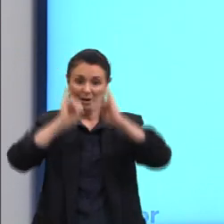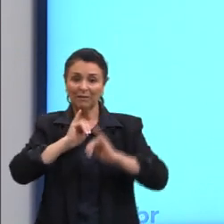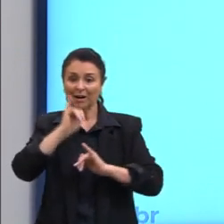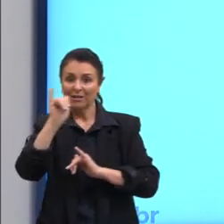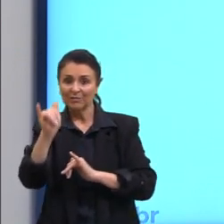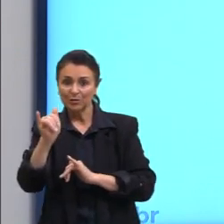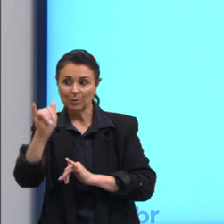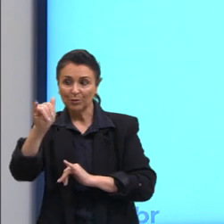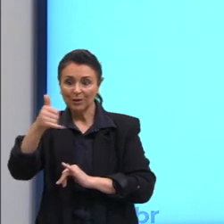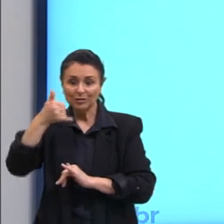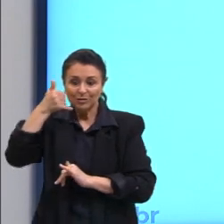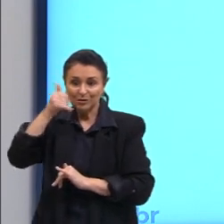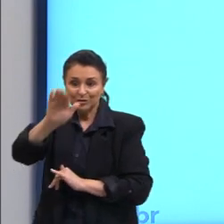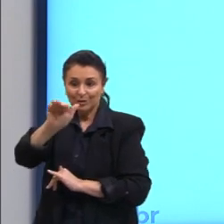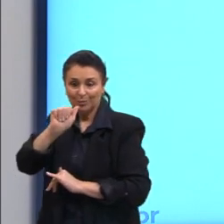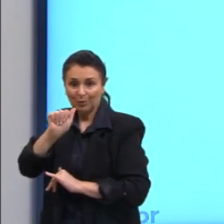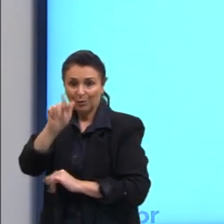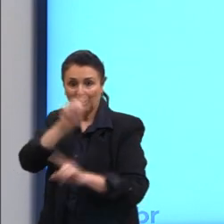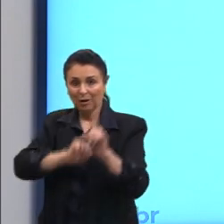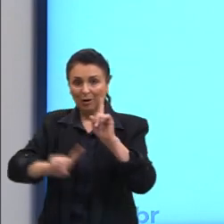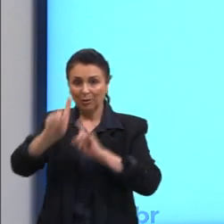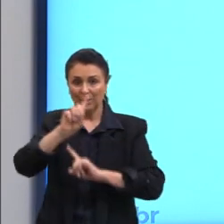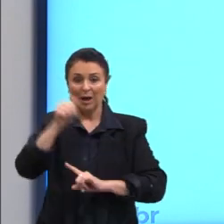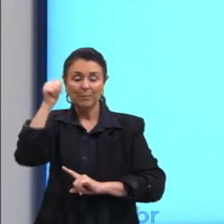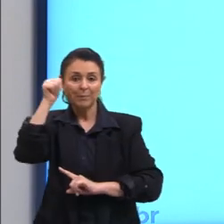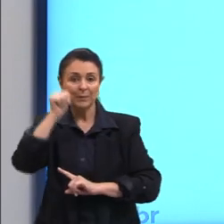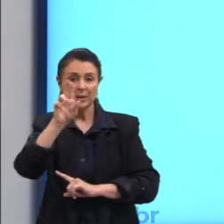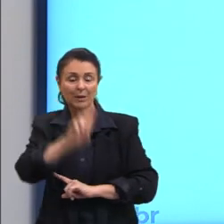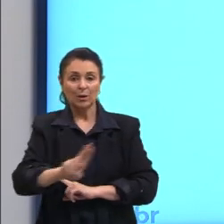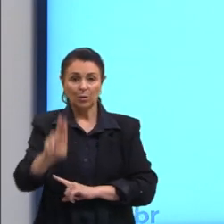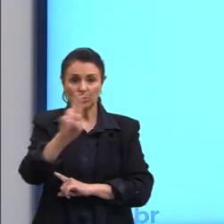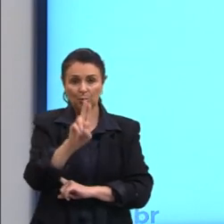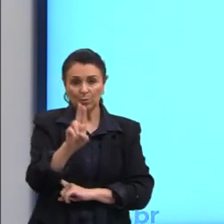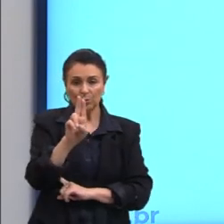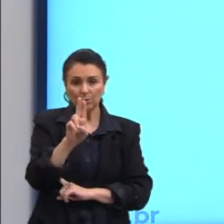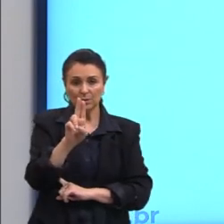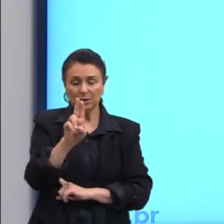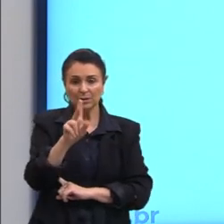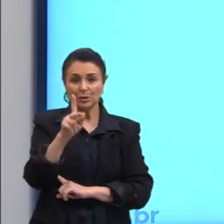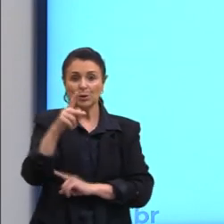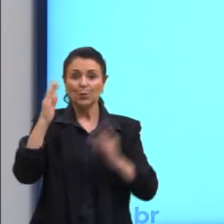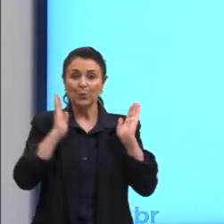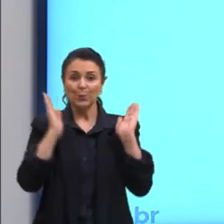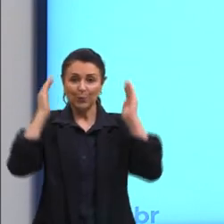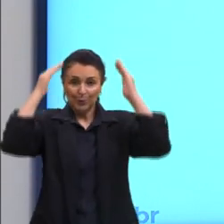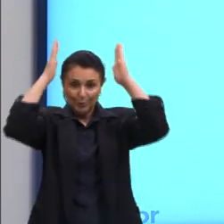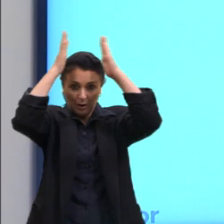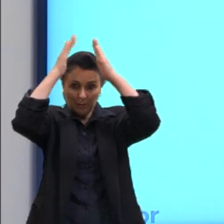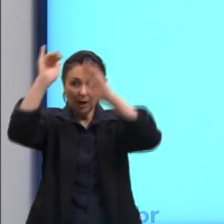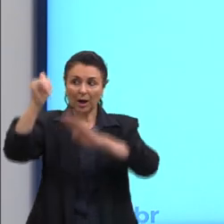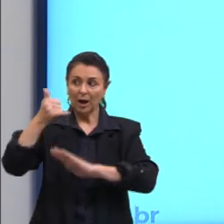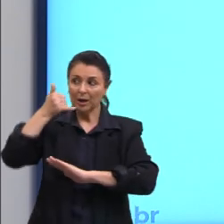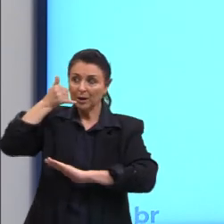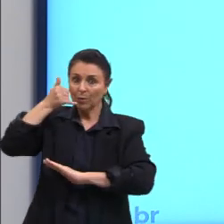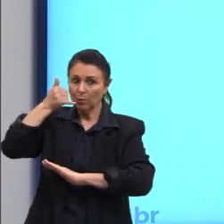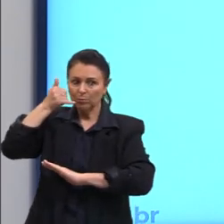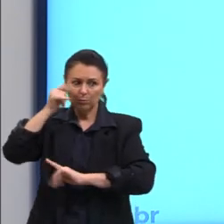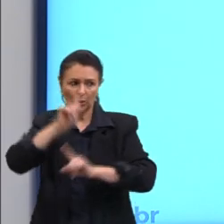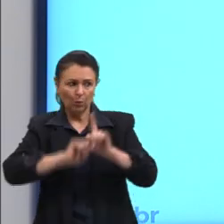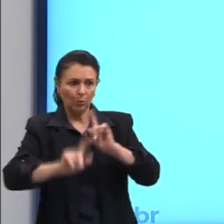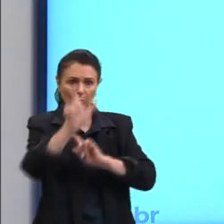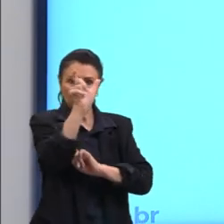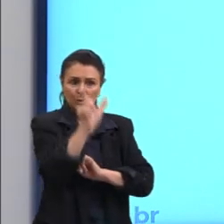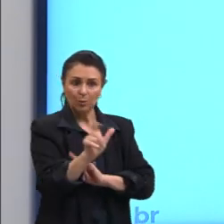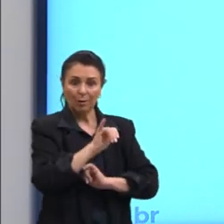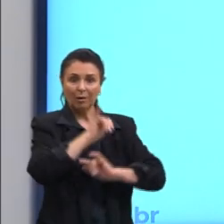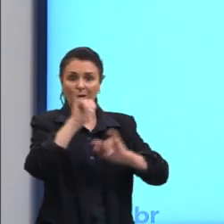esse le amado, Mafalda utiliza como se o Papa tivesse, então, ligado a alguém, né,